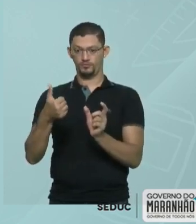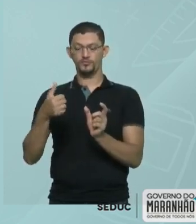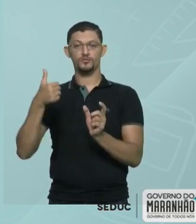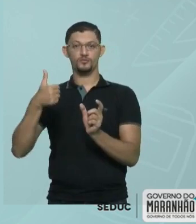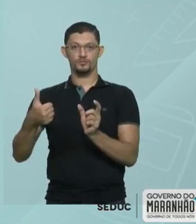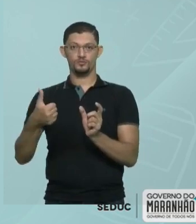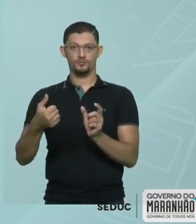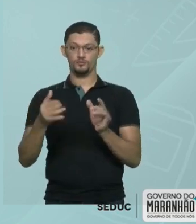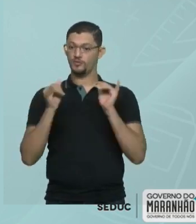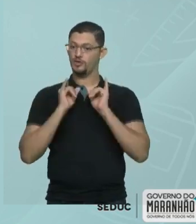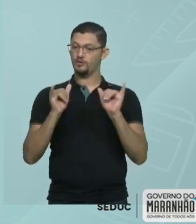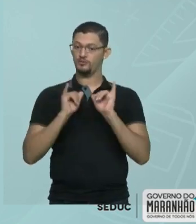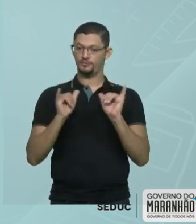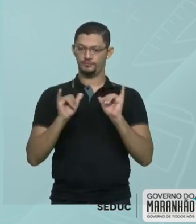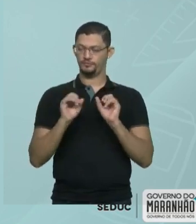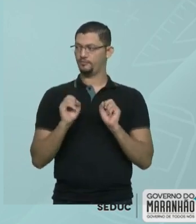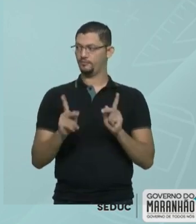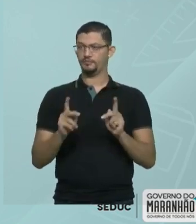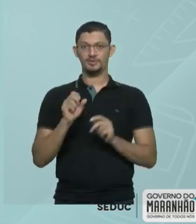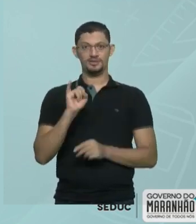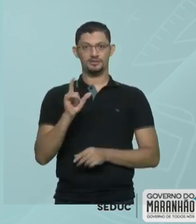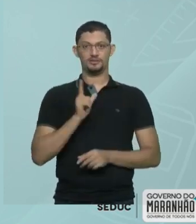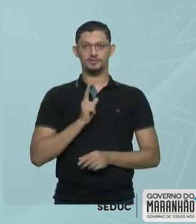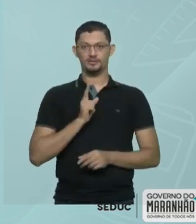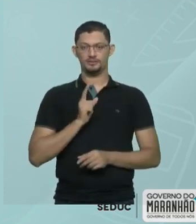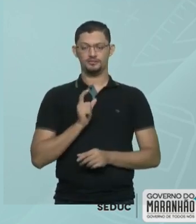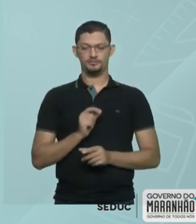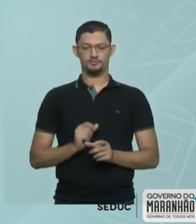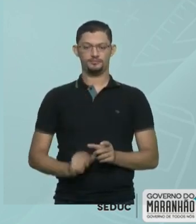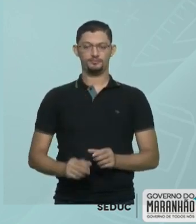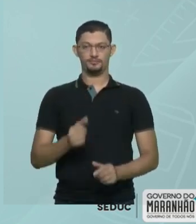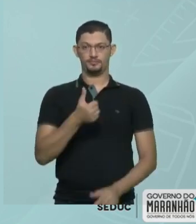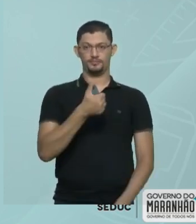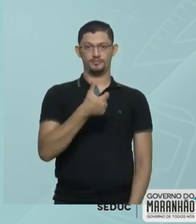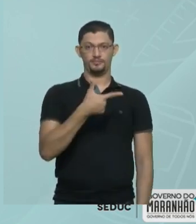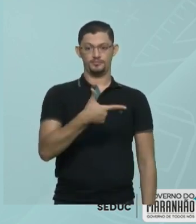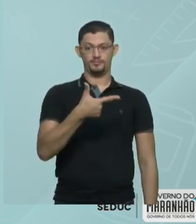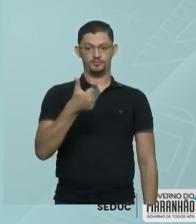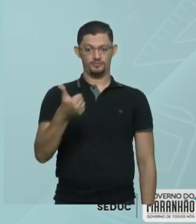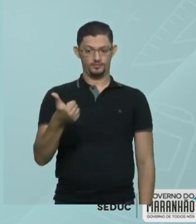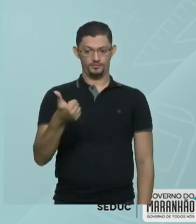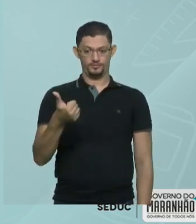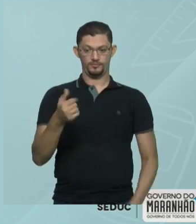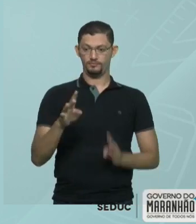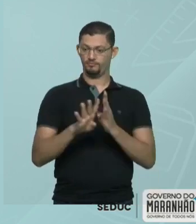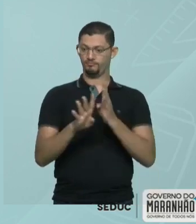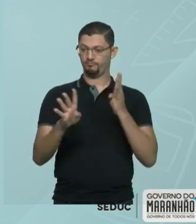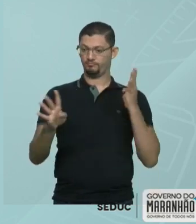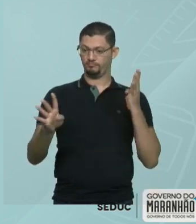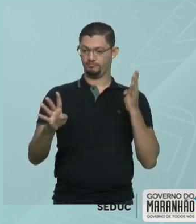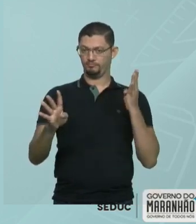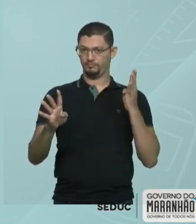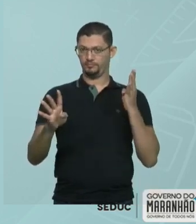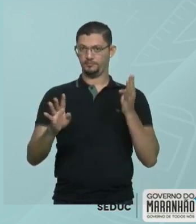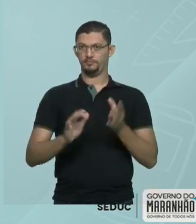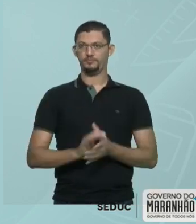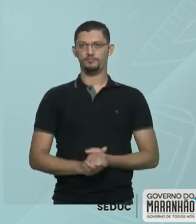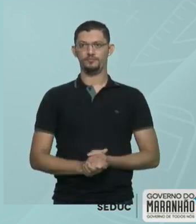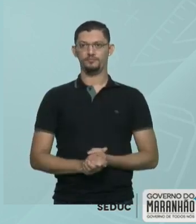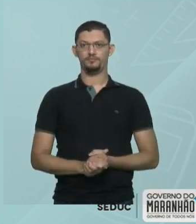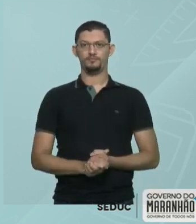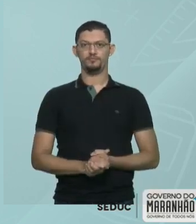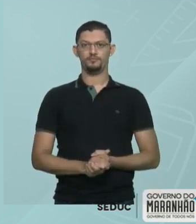Só para a questão de informação. Se ele está na vigésima primeira fila e está ocupando o lugar